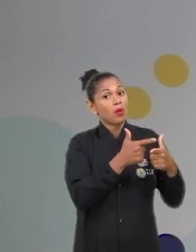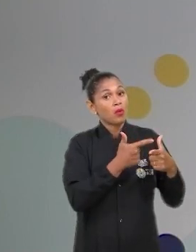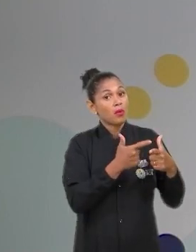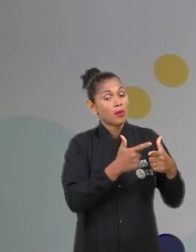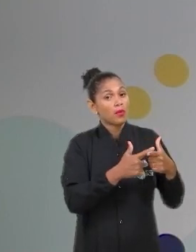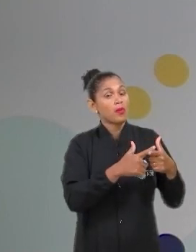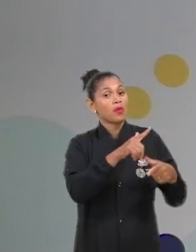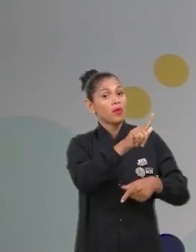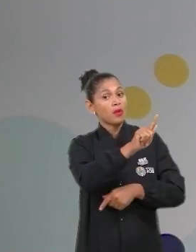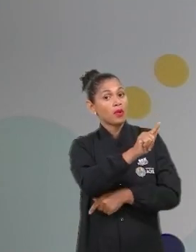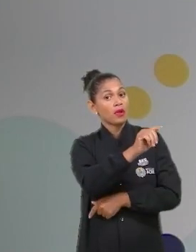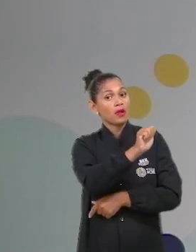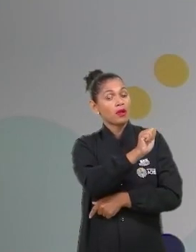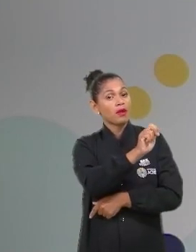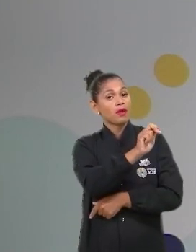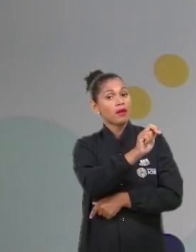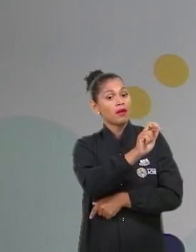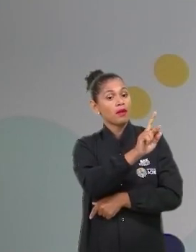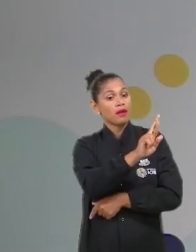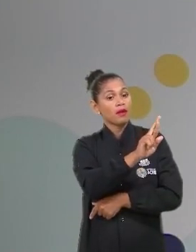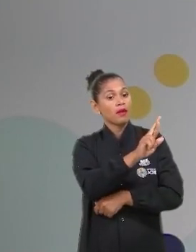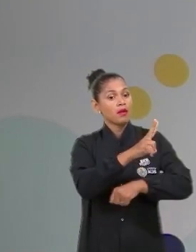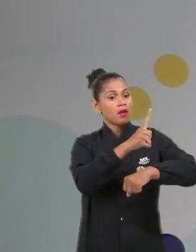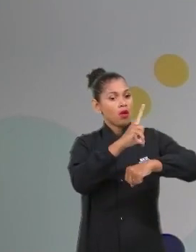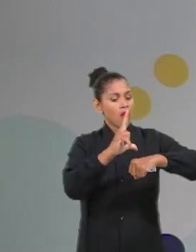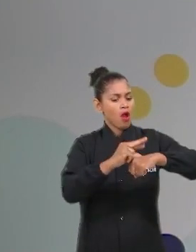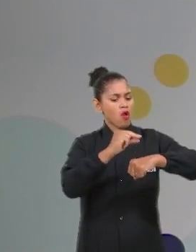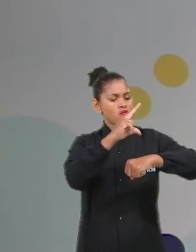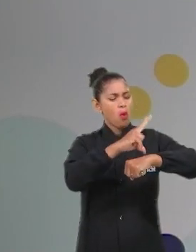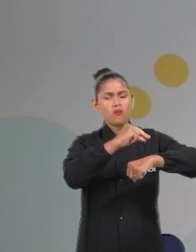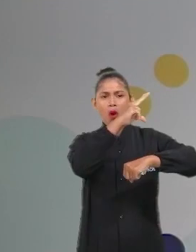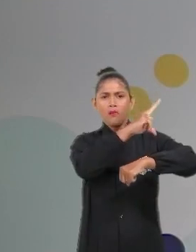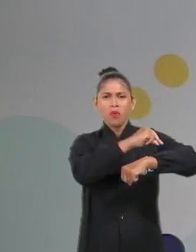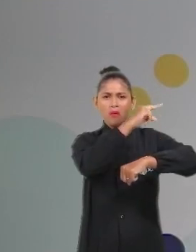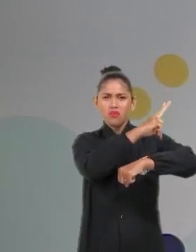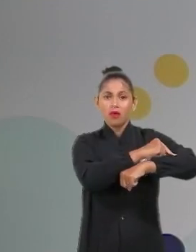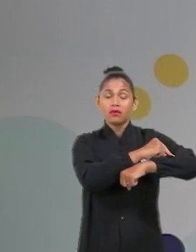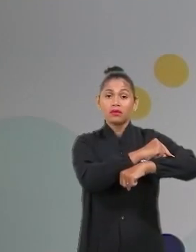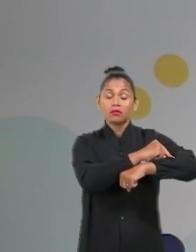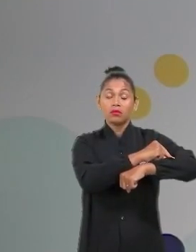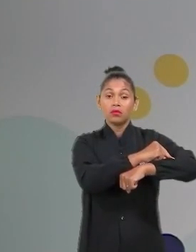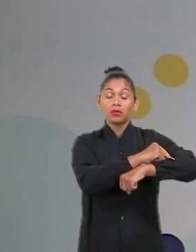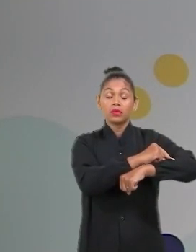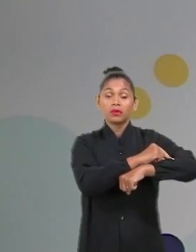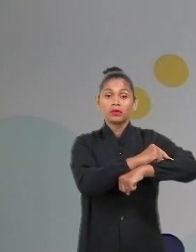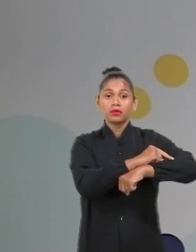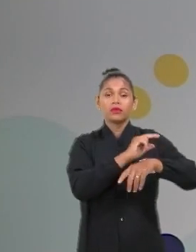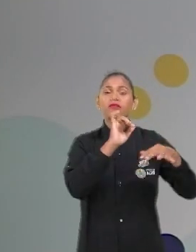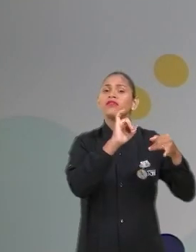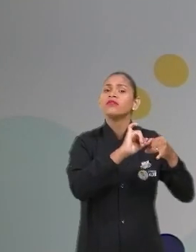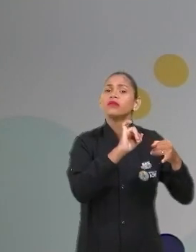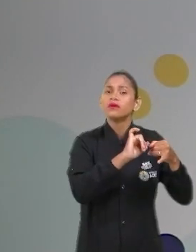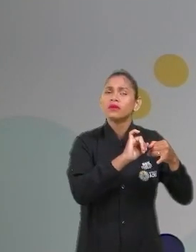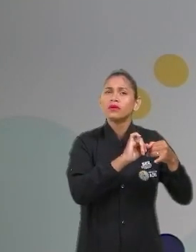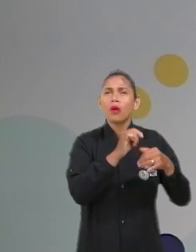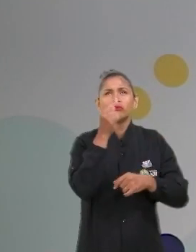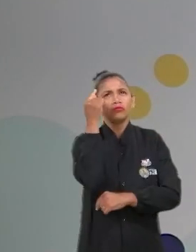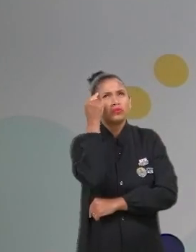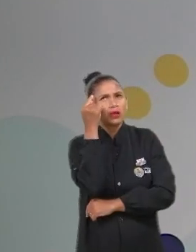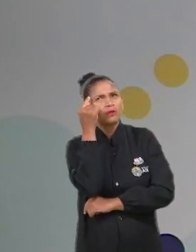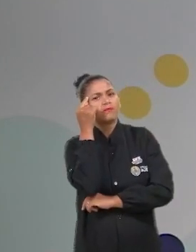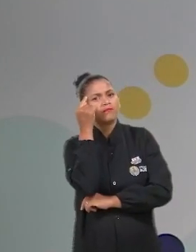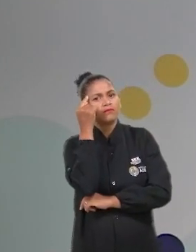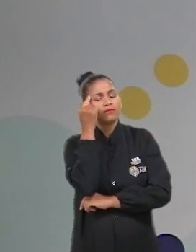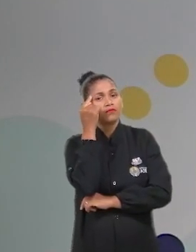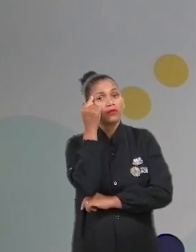Os gafanhotos estavam acabando com a plantação deles e, de repente, eles fizeram o seguinte, tiveram a ideia de trazer o